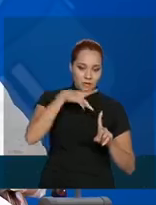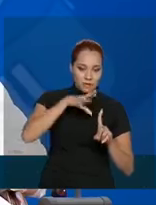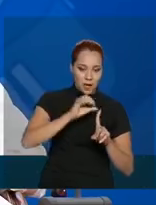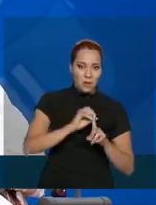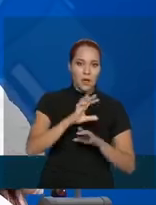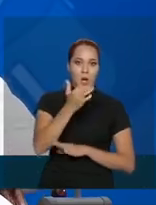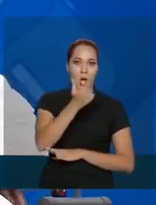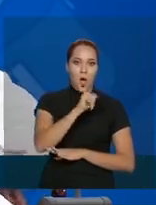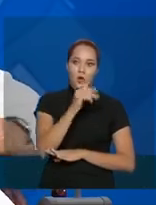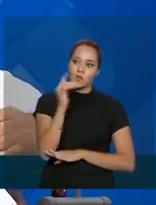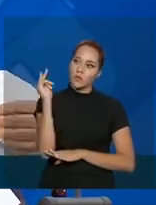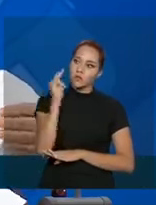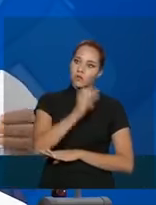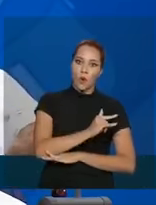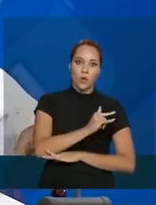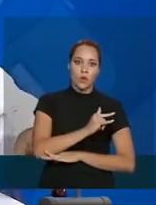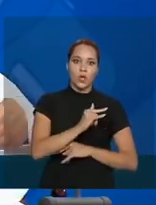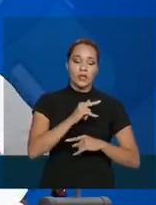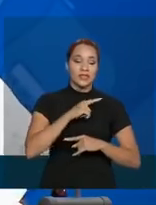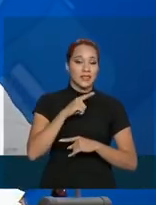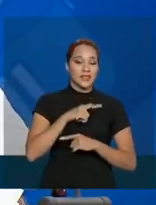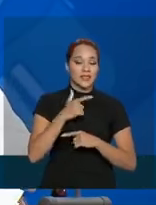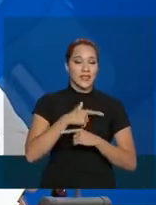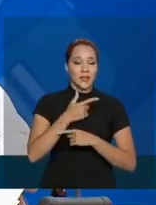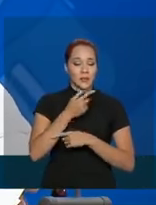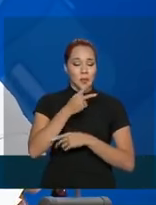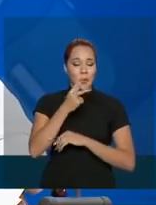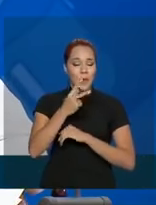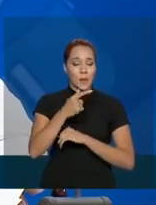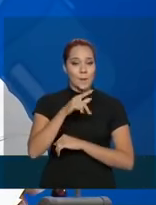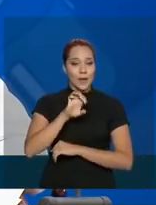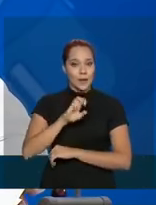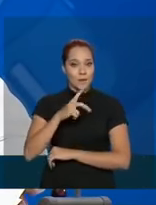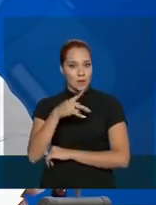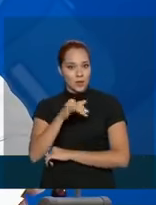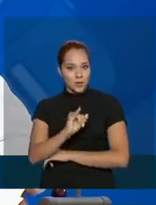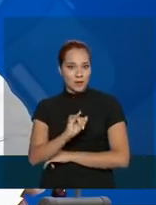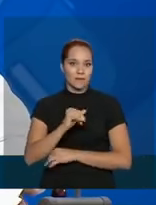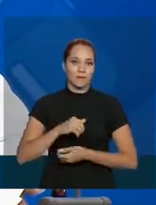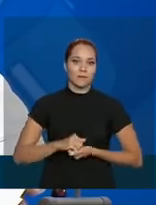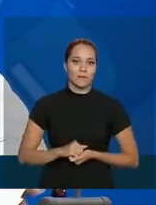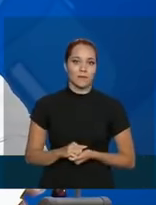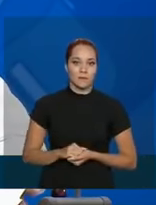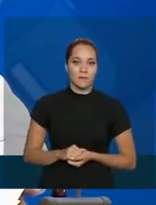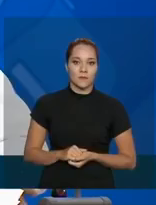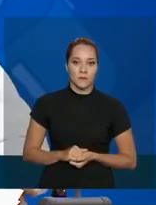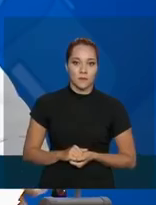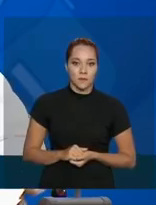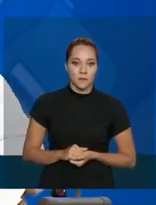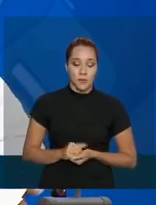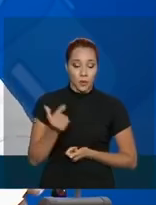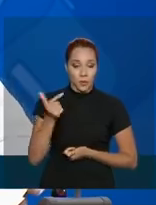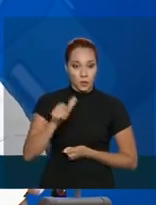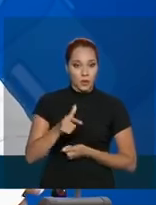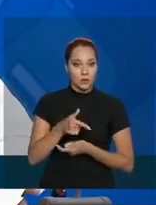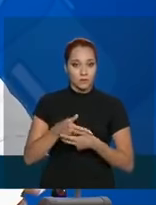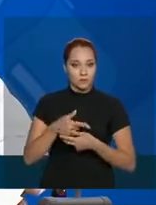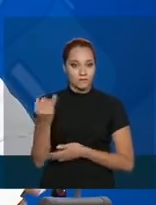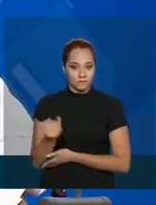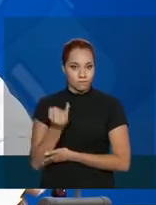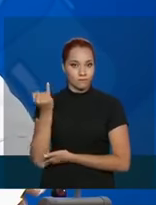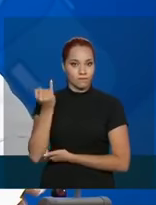voos desses trazendo equipamentos de proteção individual. Outra coisa importante,